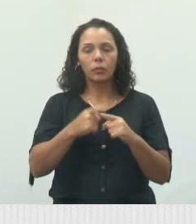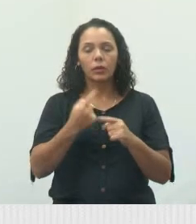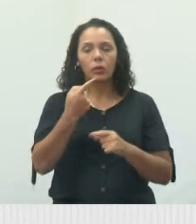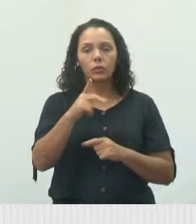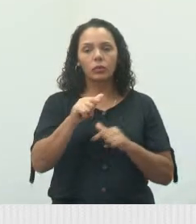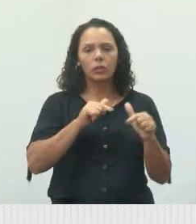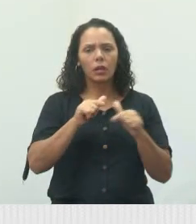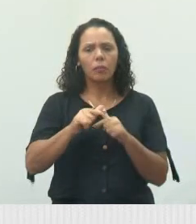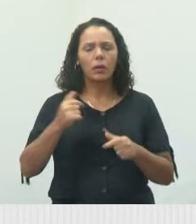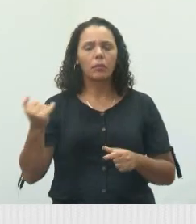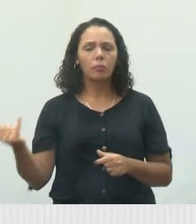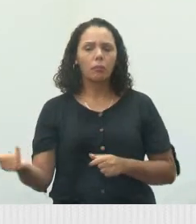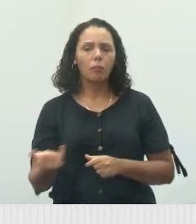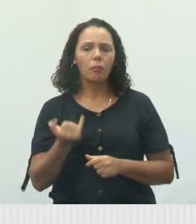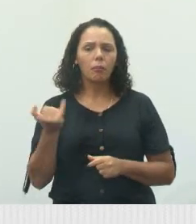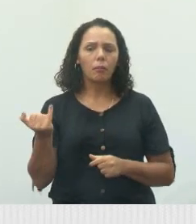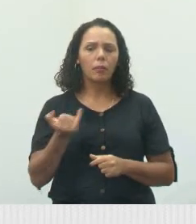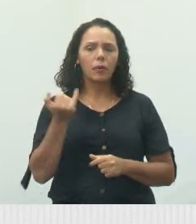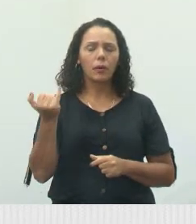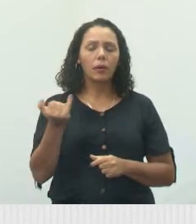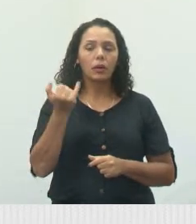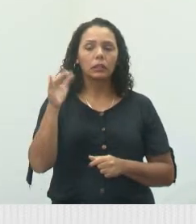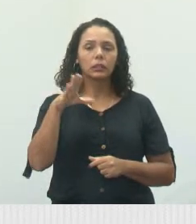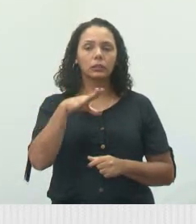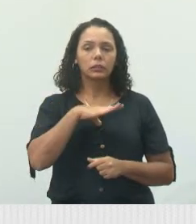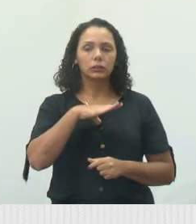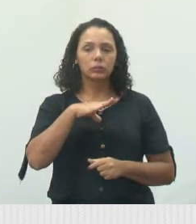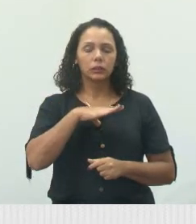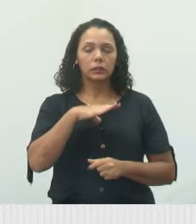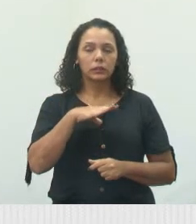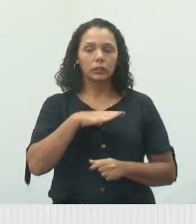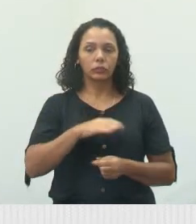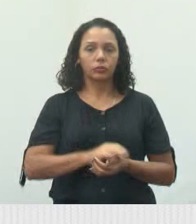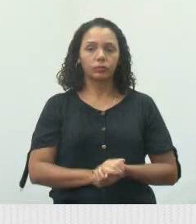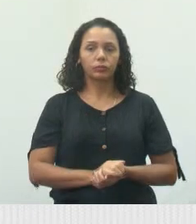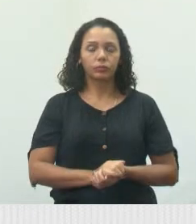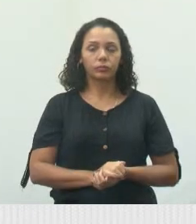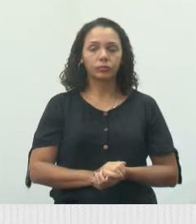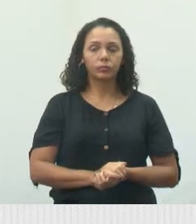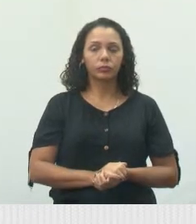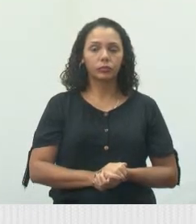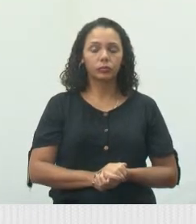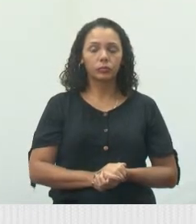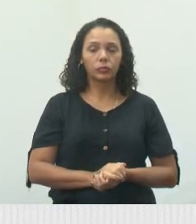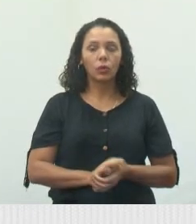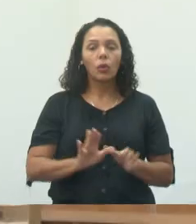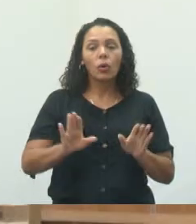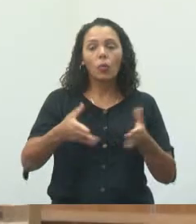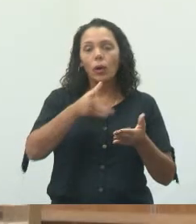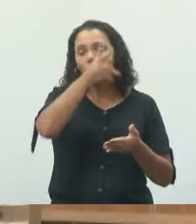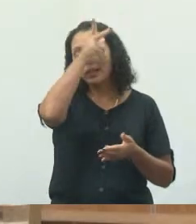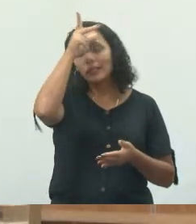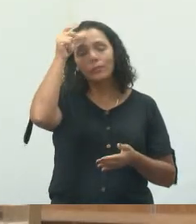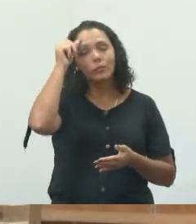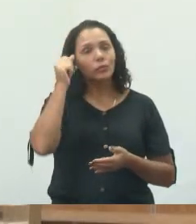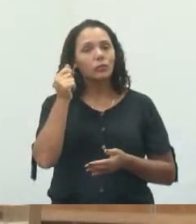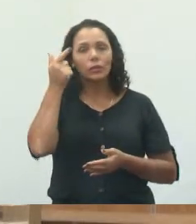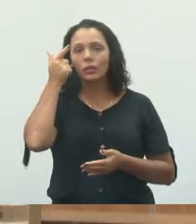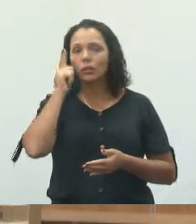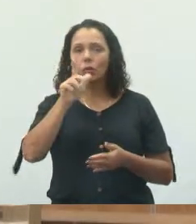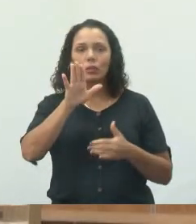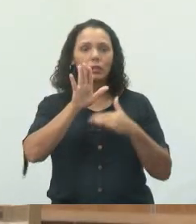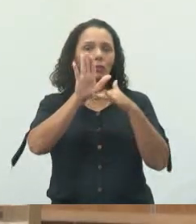fundamental para a cidade de Jacareí. Onde o poder público não consegue estender as mãos,